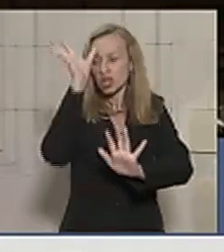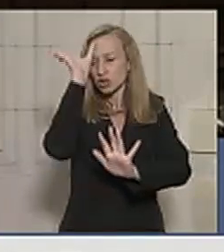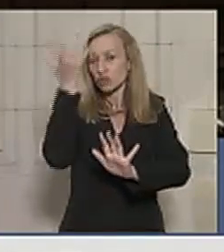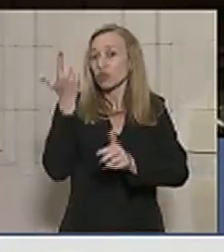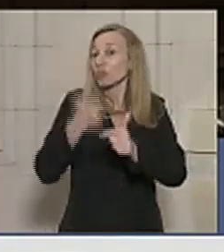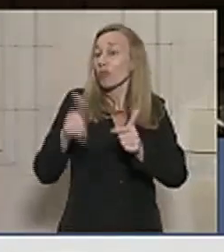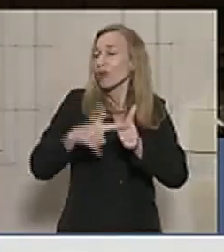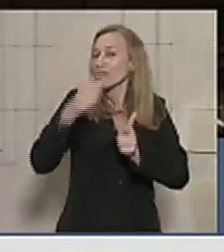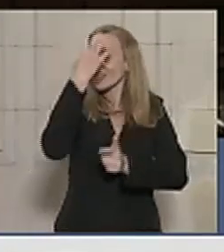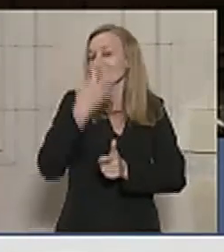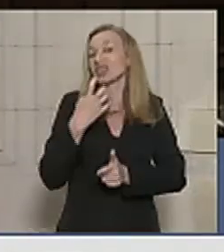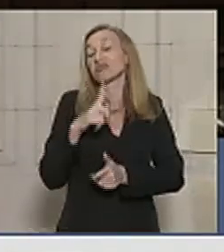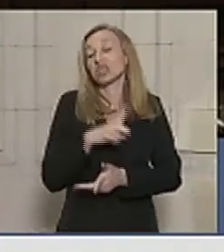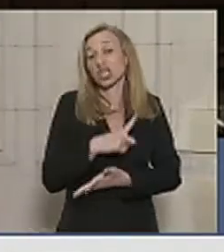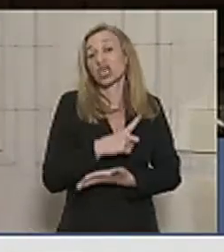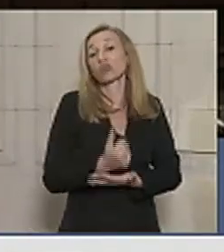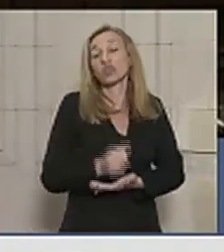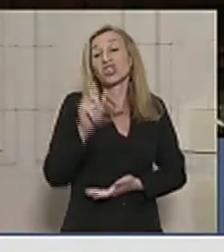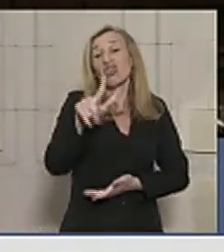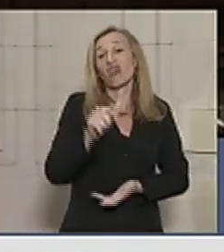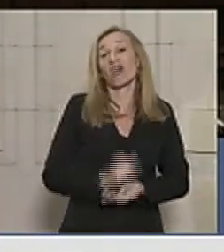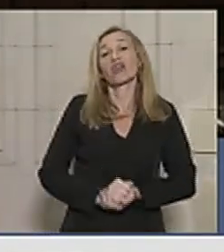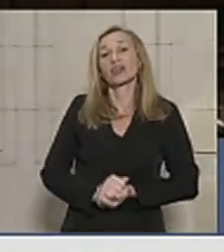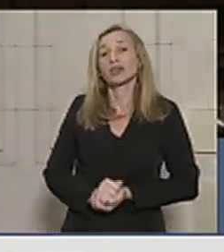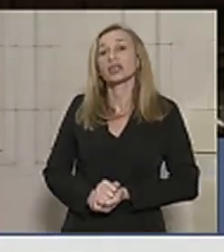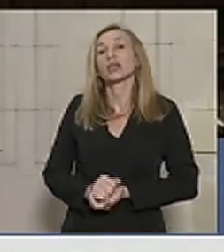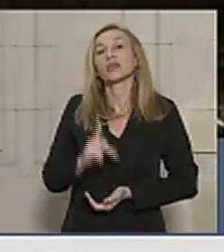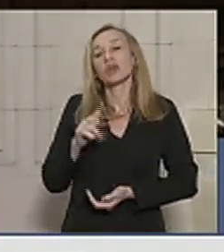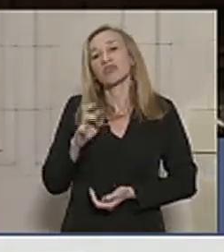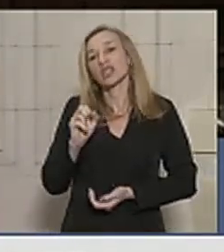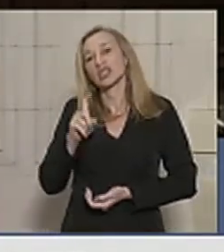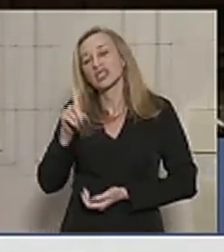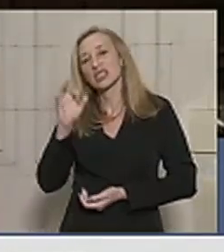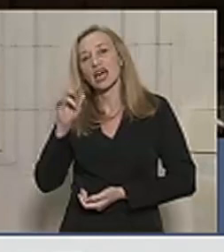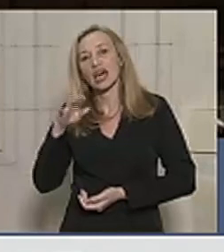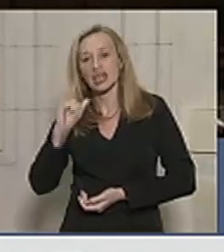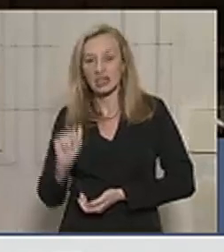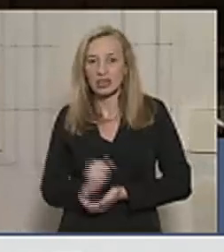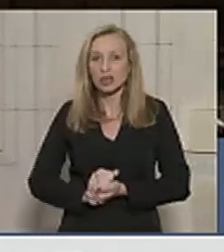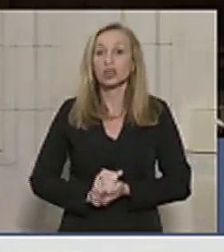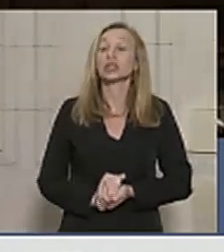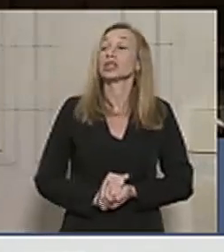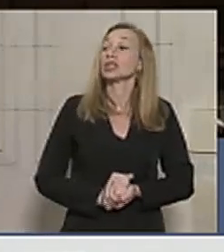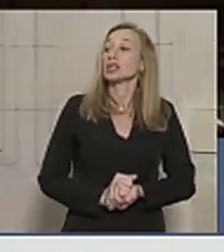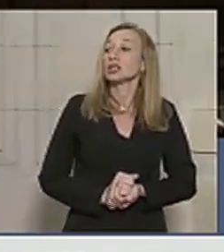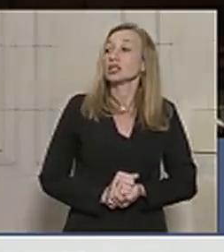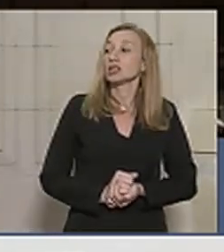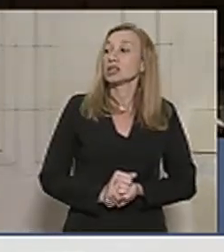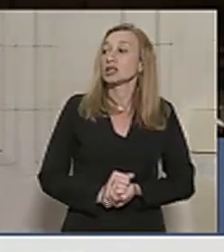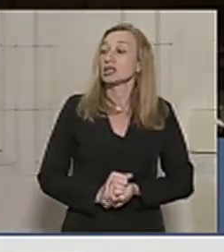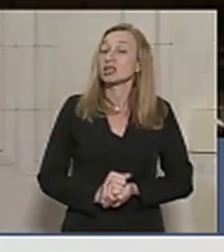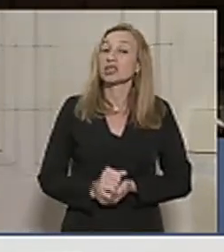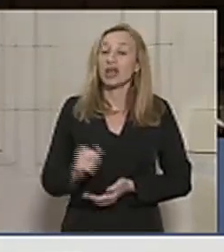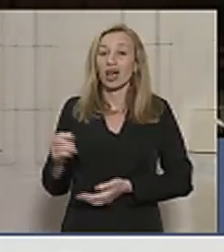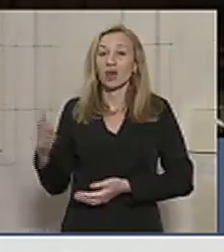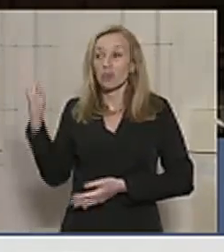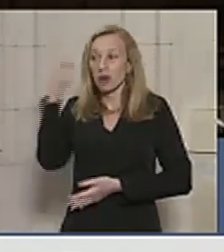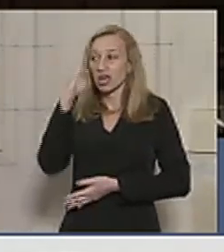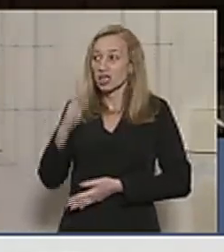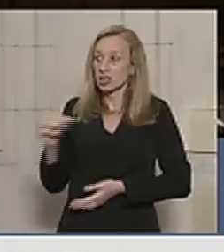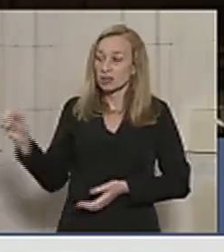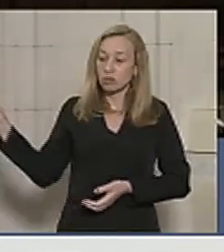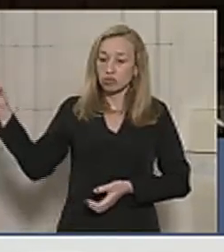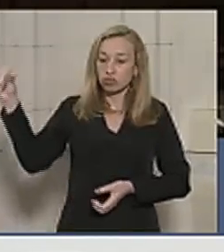gravíssimo que enfrentamos, que é a questão previdenciária e que gradualmente está levando esse país para o